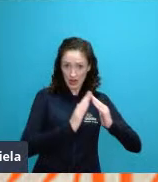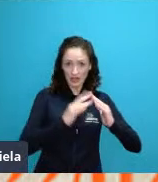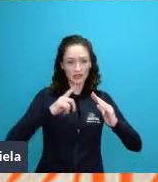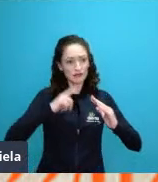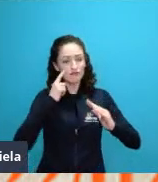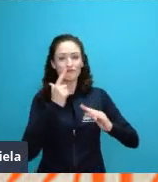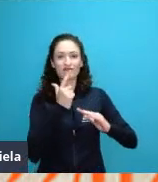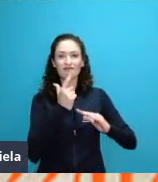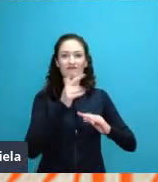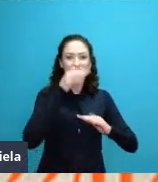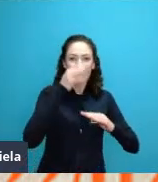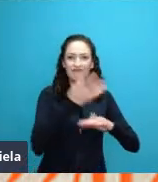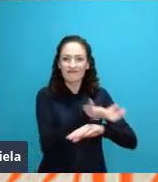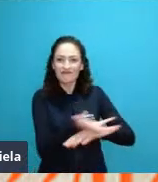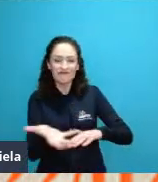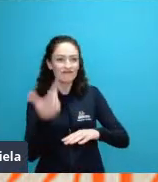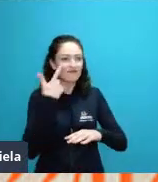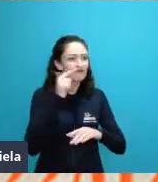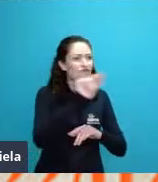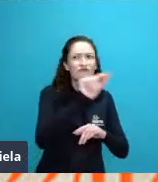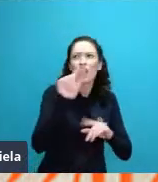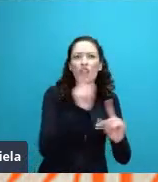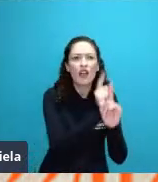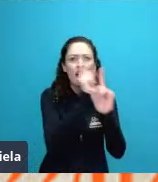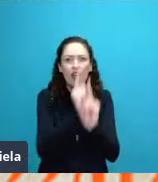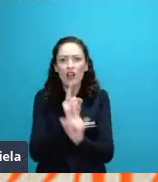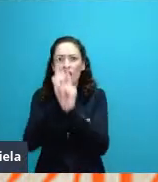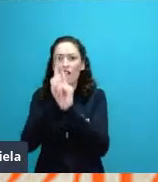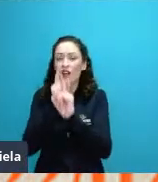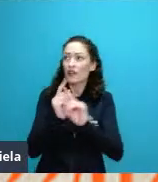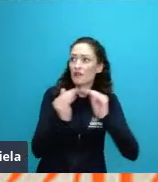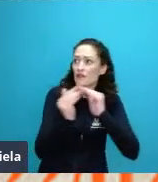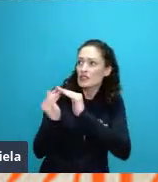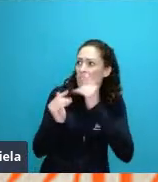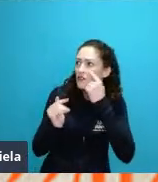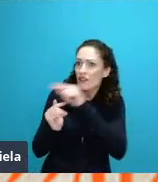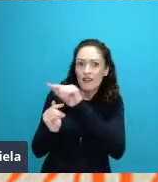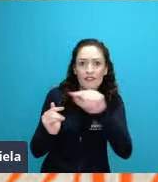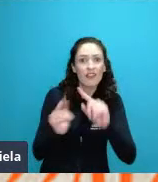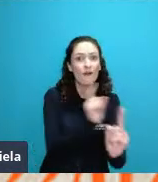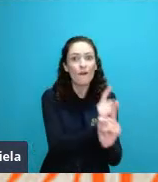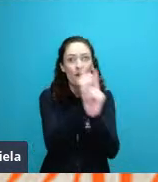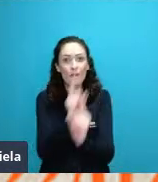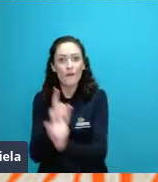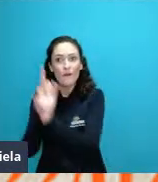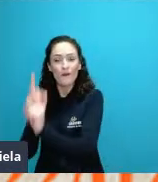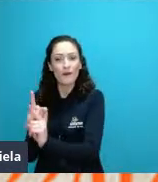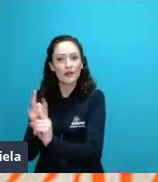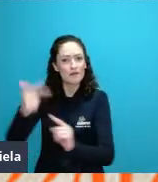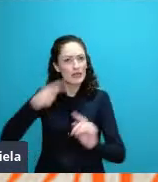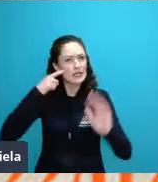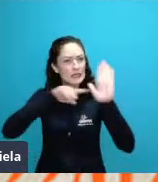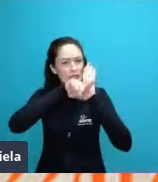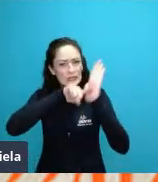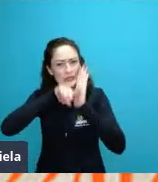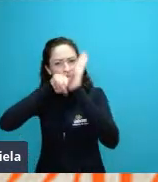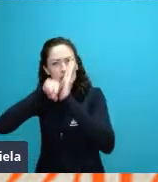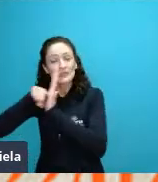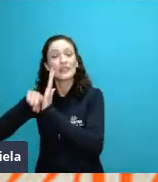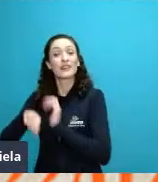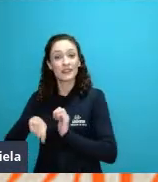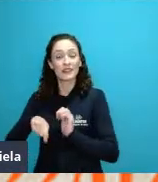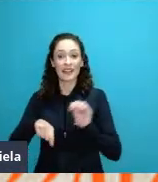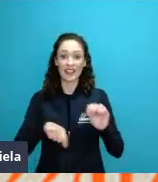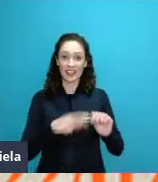mensurar taxa de batimentos cardíacos, enfim, algo muito novo para a época. E aqui tem um gráfico, uma figura que eu retirei desse artigo da